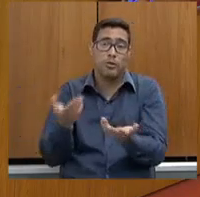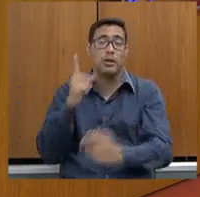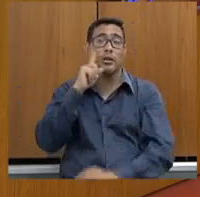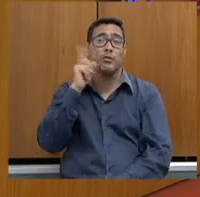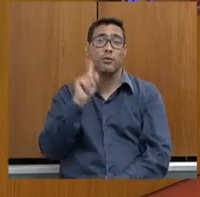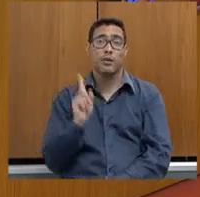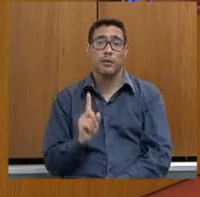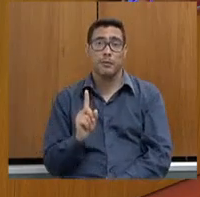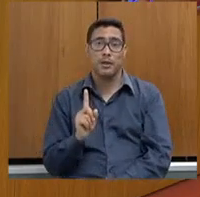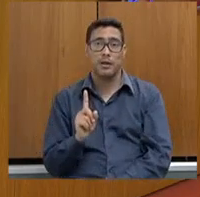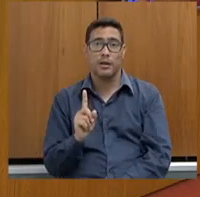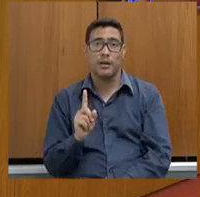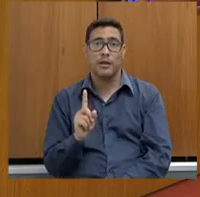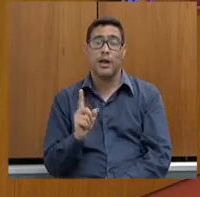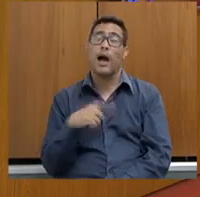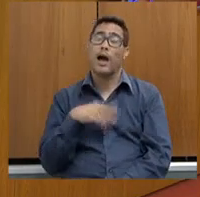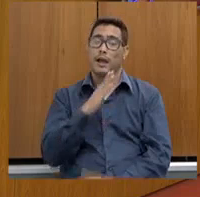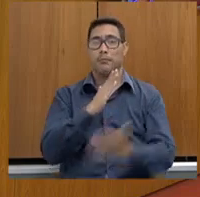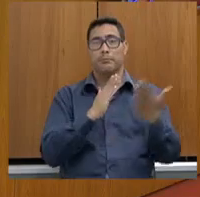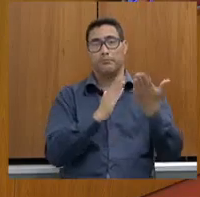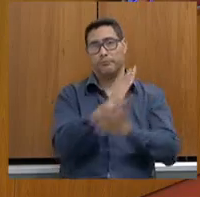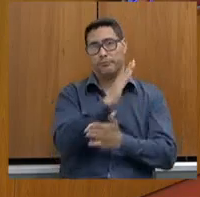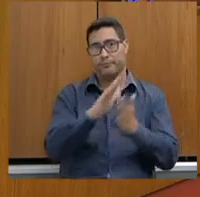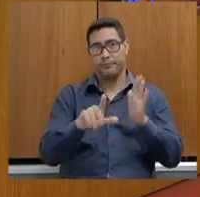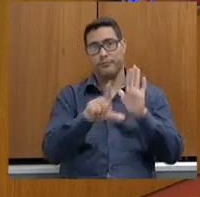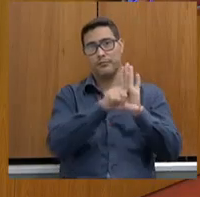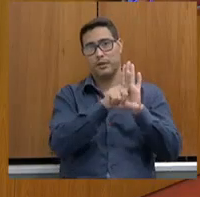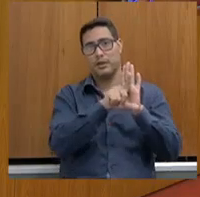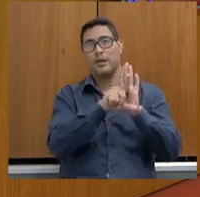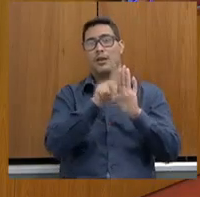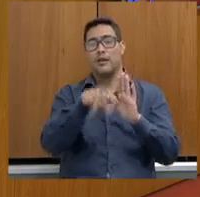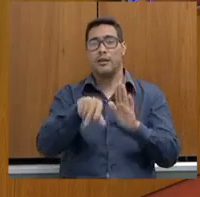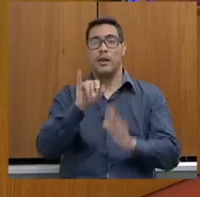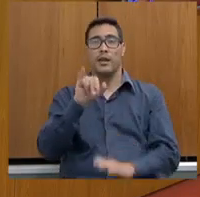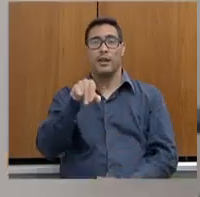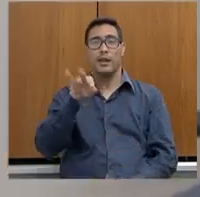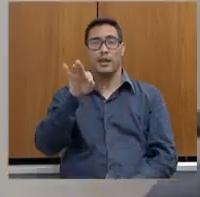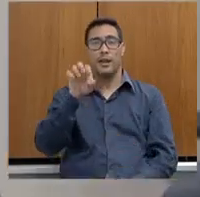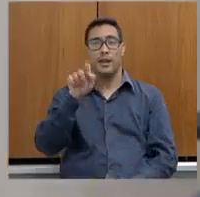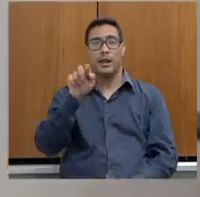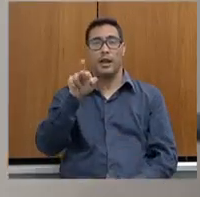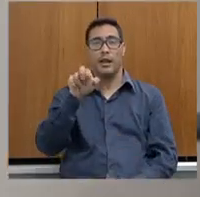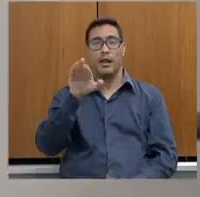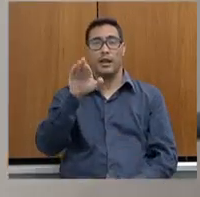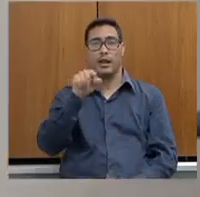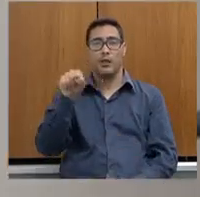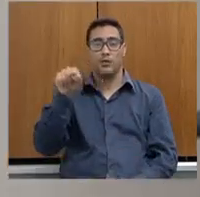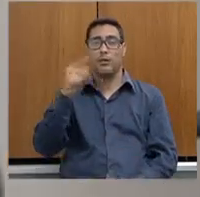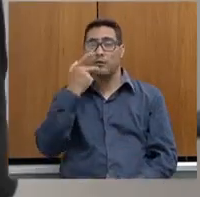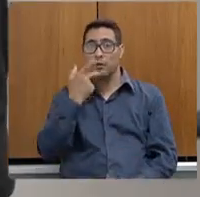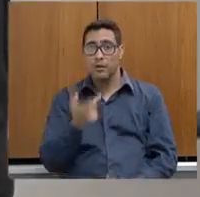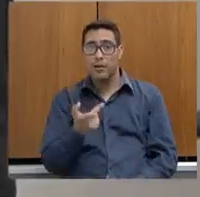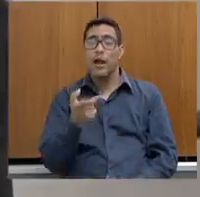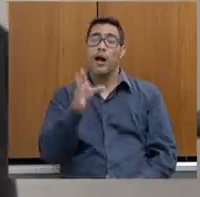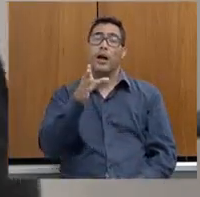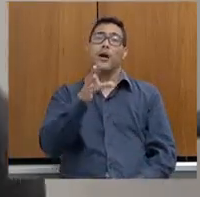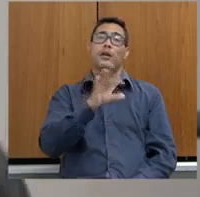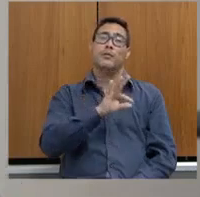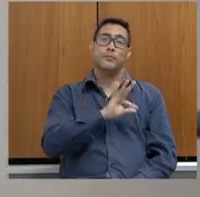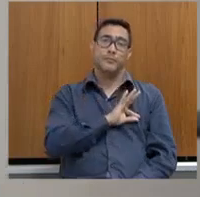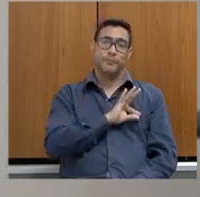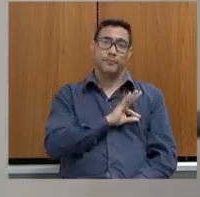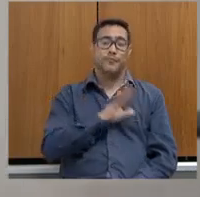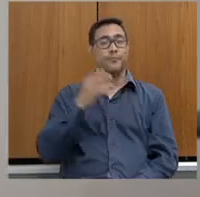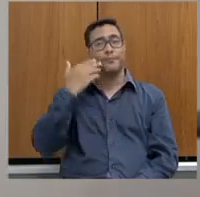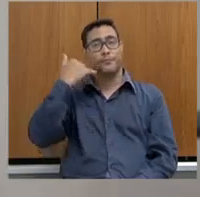Aí nós aprovamos a lei. Essa era a entregação que o secretário estava falando. A viatura comunicava o 190